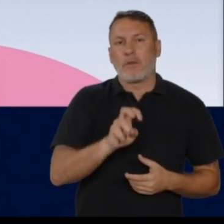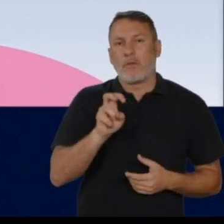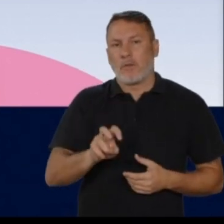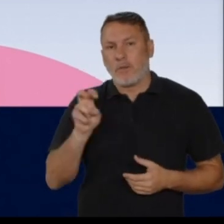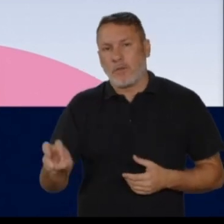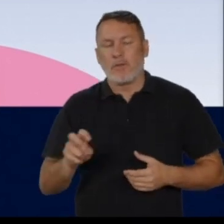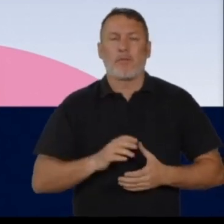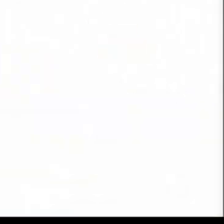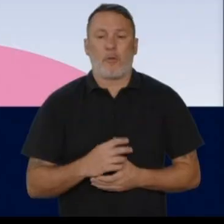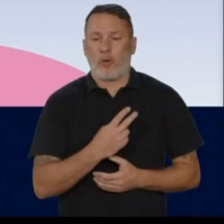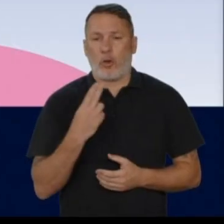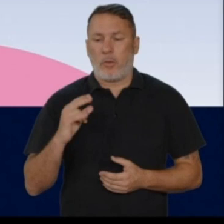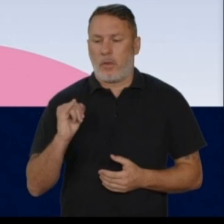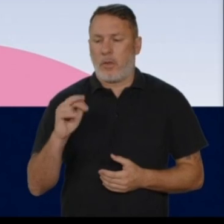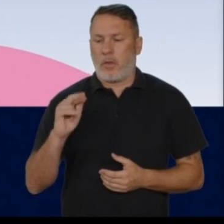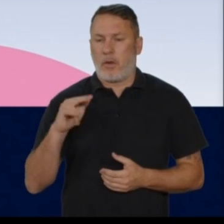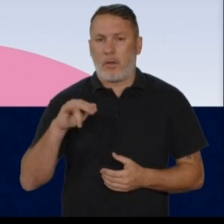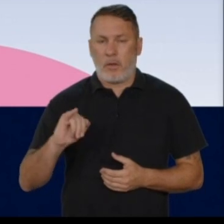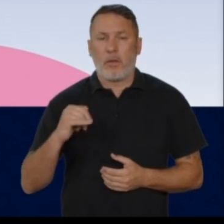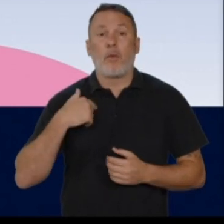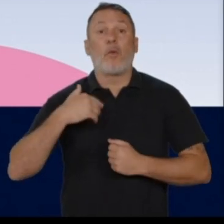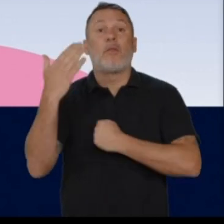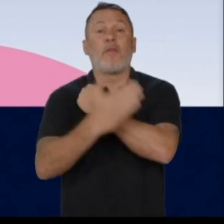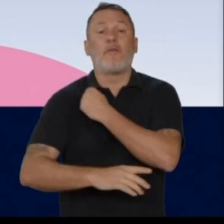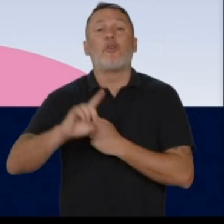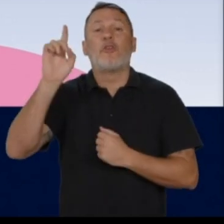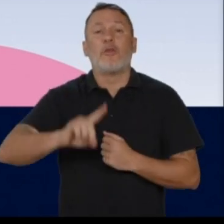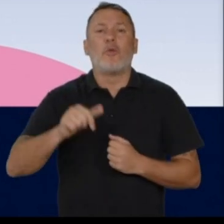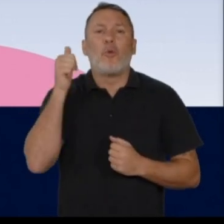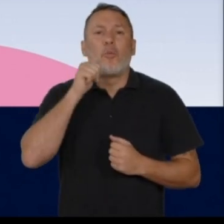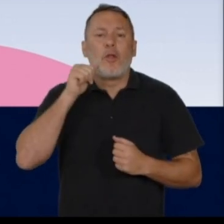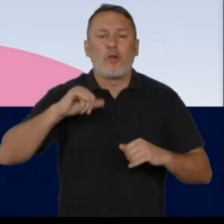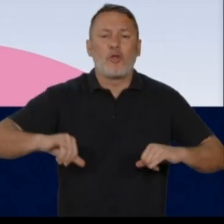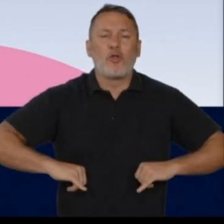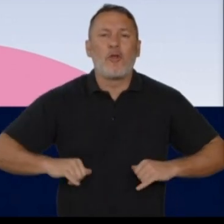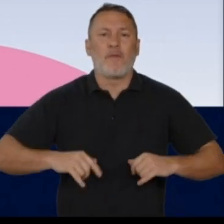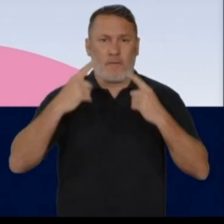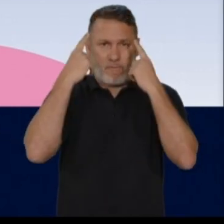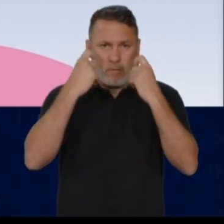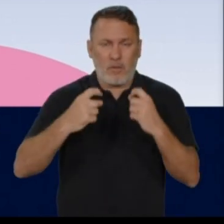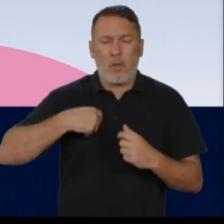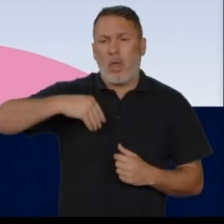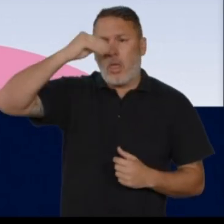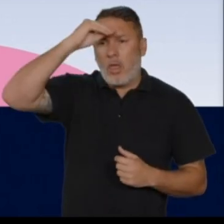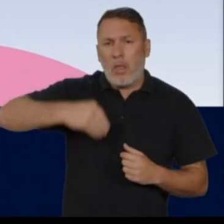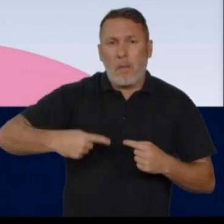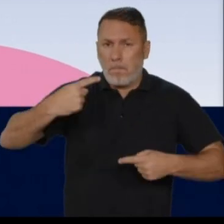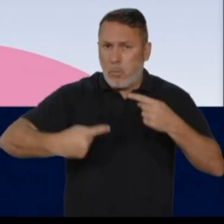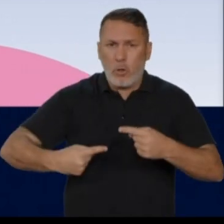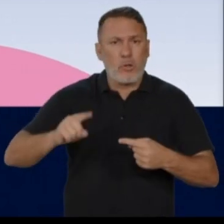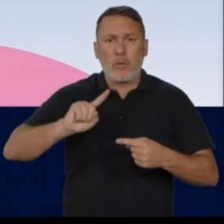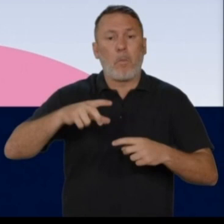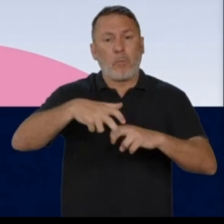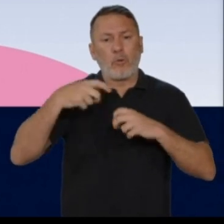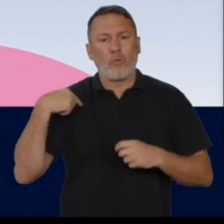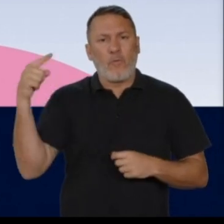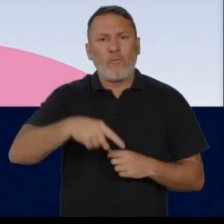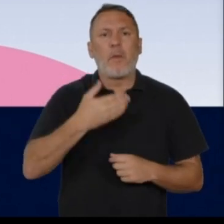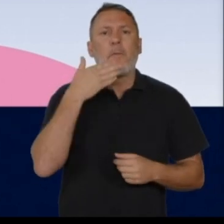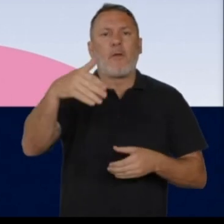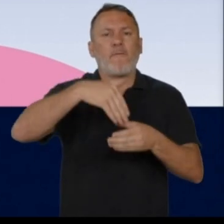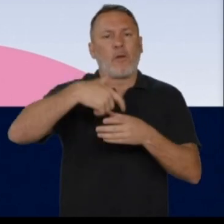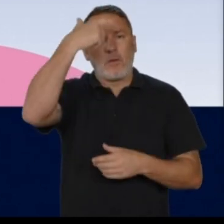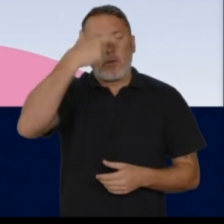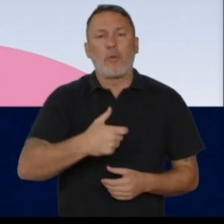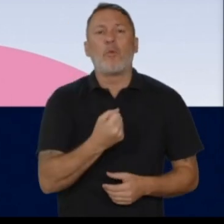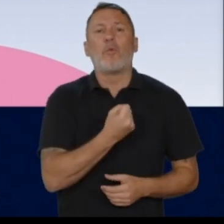12555. Sou o Iranito Mervieri e quero defender o direito das mulheres vítimas de violência. Não perdi a esperança política, por isso